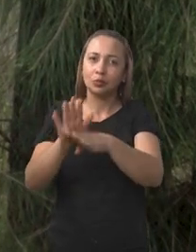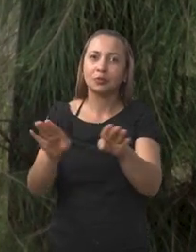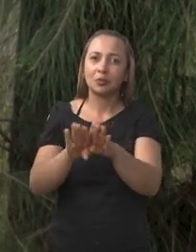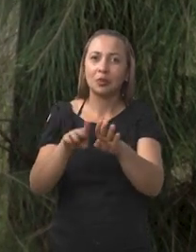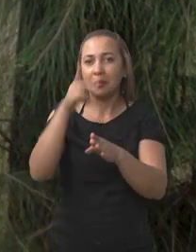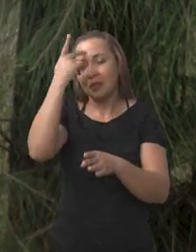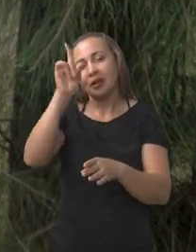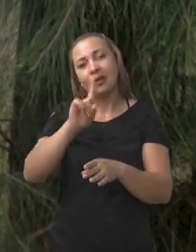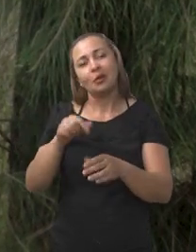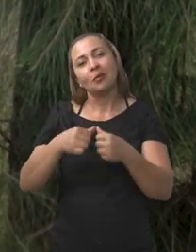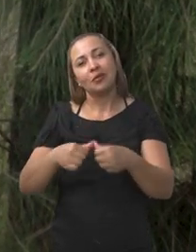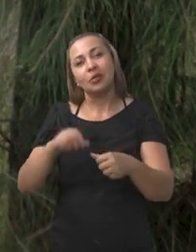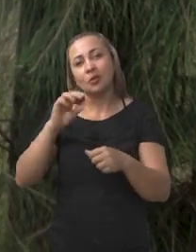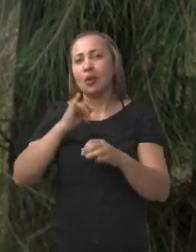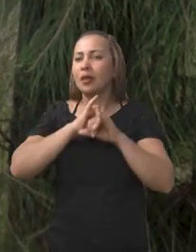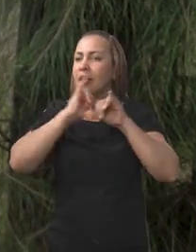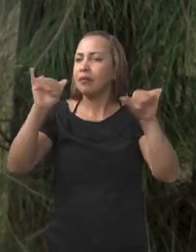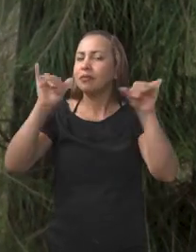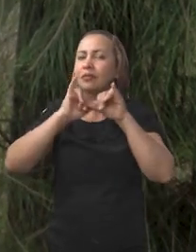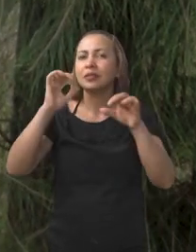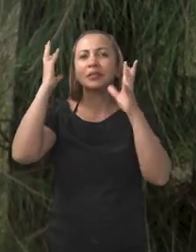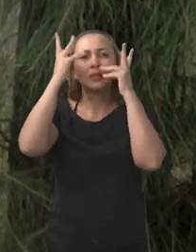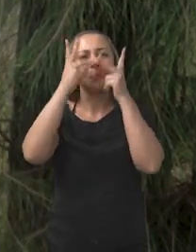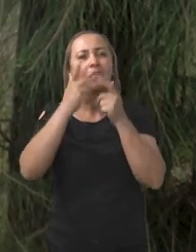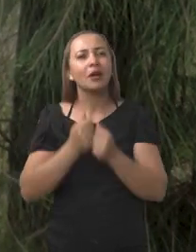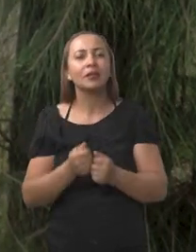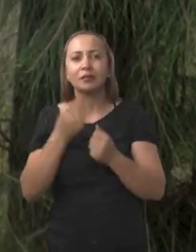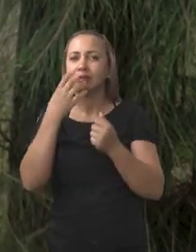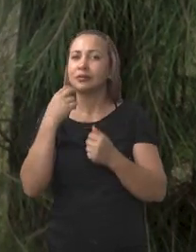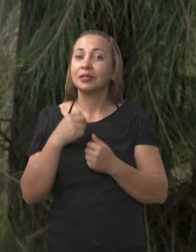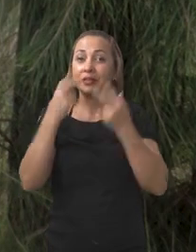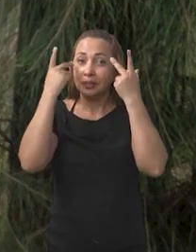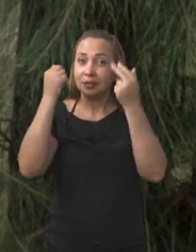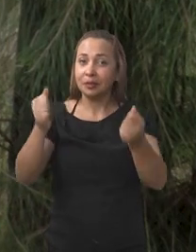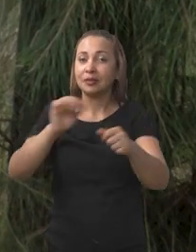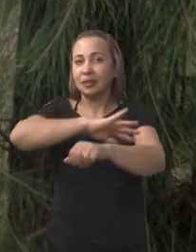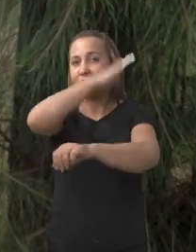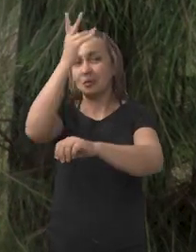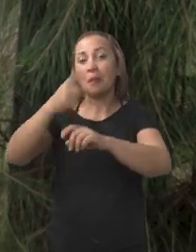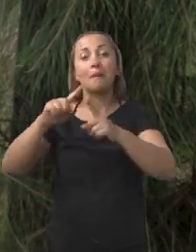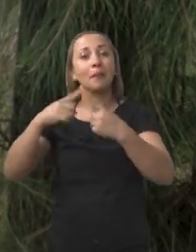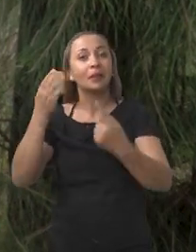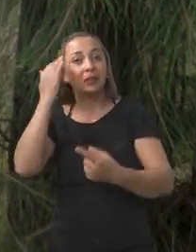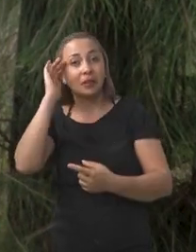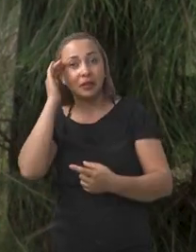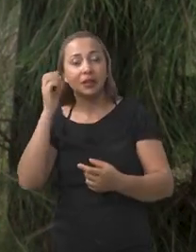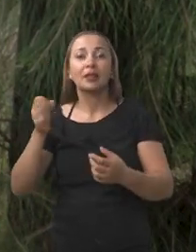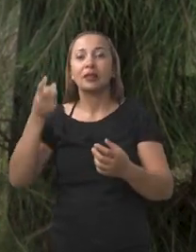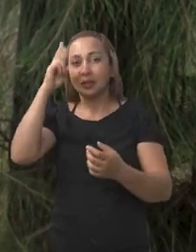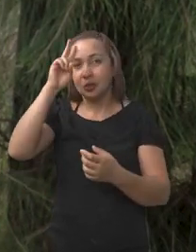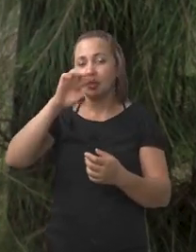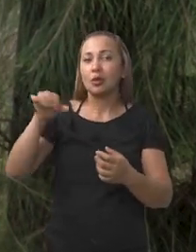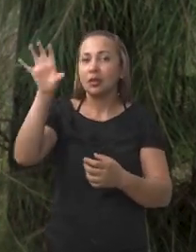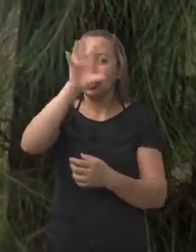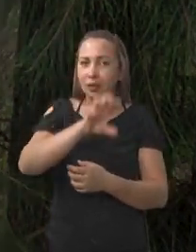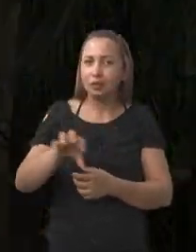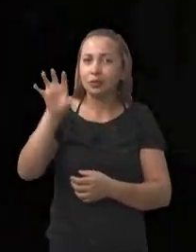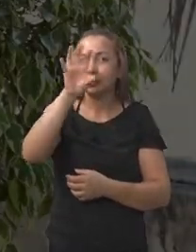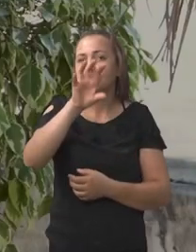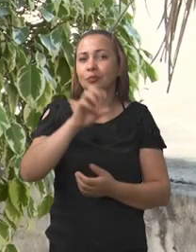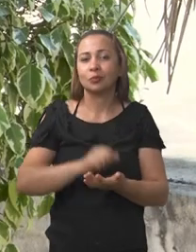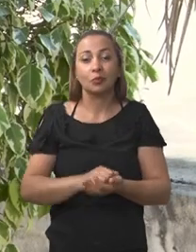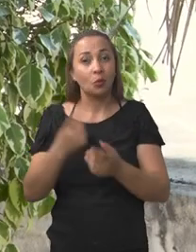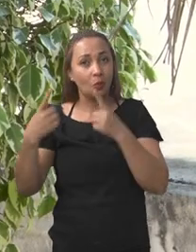gente não fique apenas na divulgação das belezas, né? Da Chapada, mas que compreenda e entenda as origens da história da região.